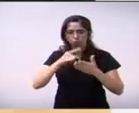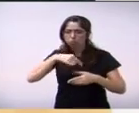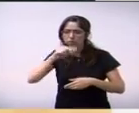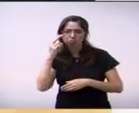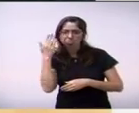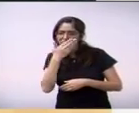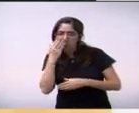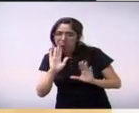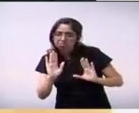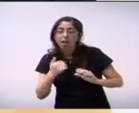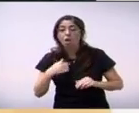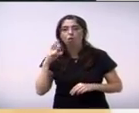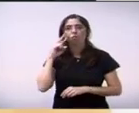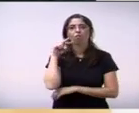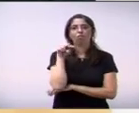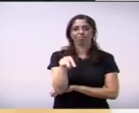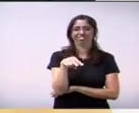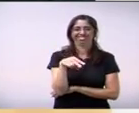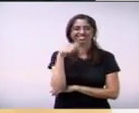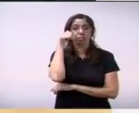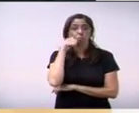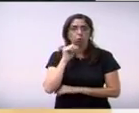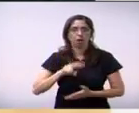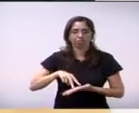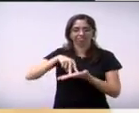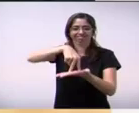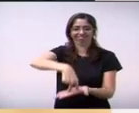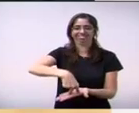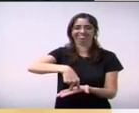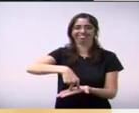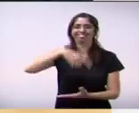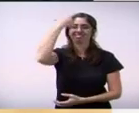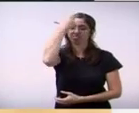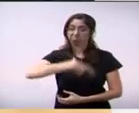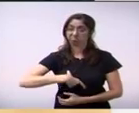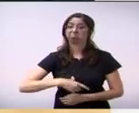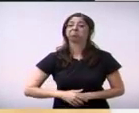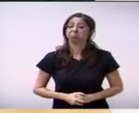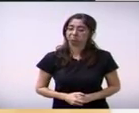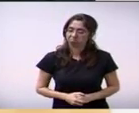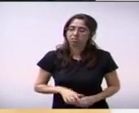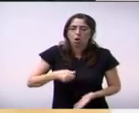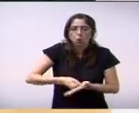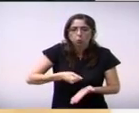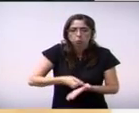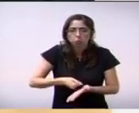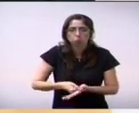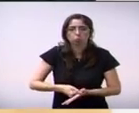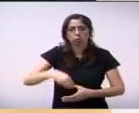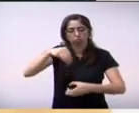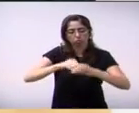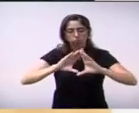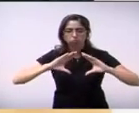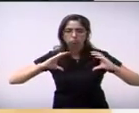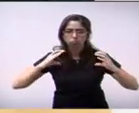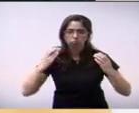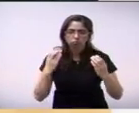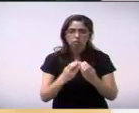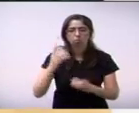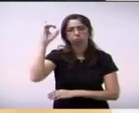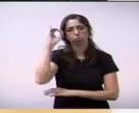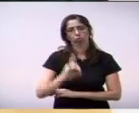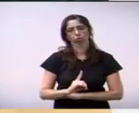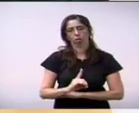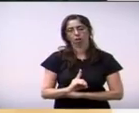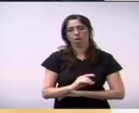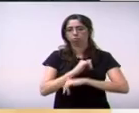acompanhou muito bonito muito forte importante a presença das mulheres aqui no âmbito da Câmara no Legislativo então